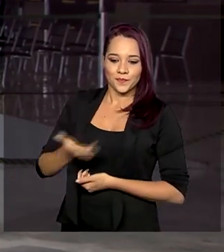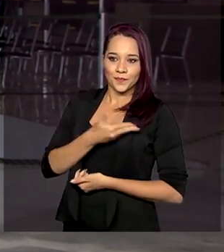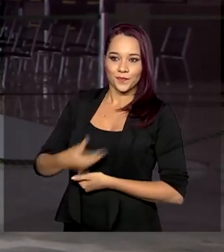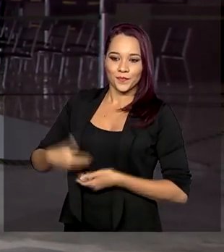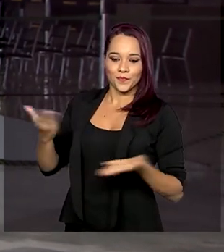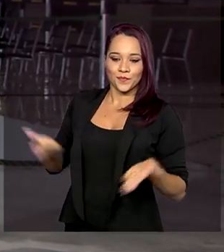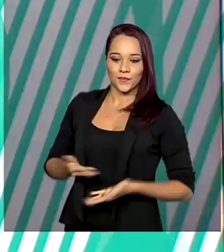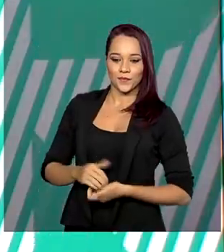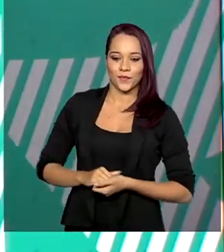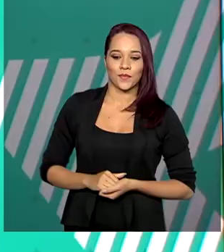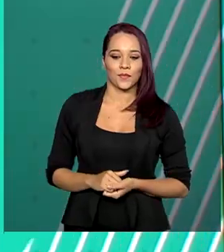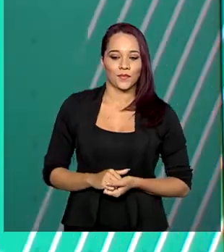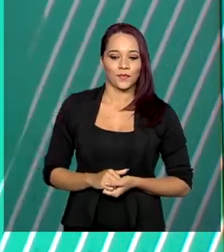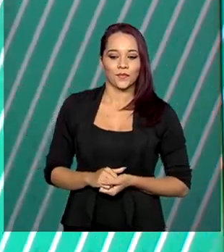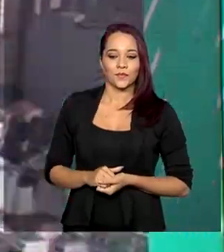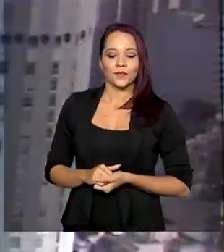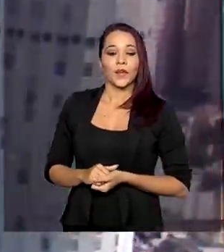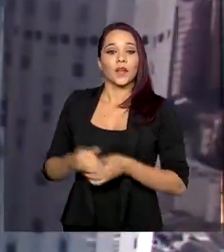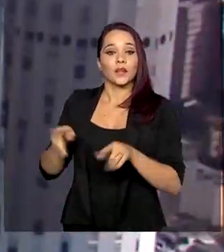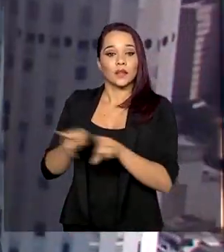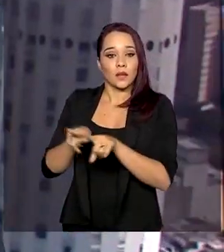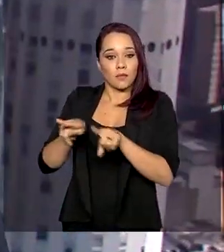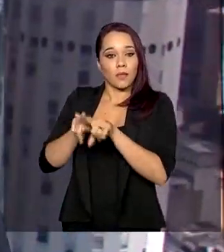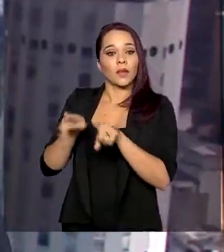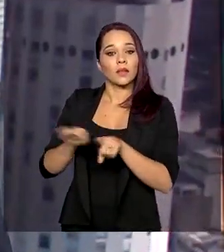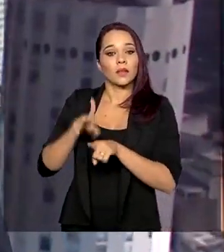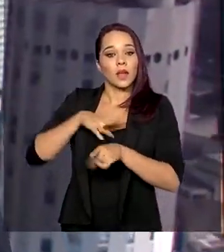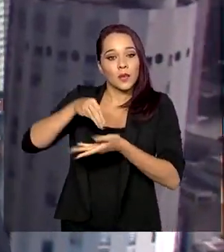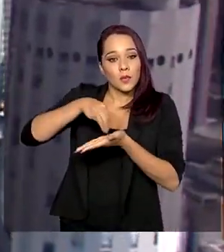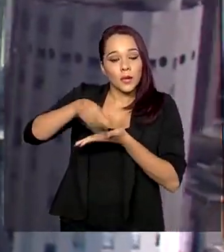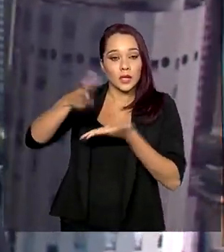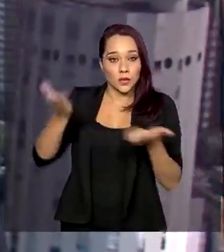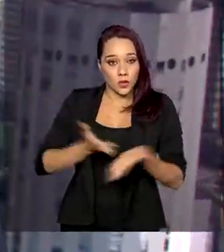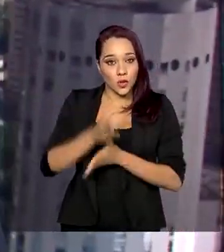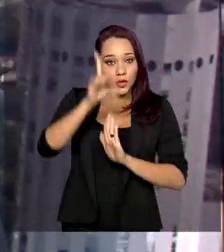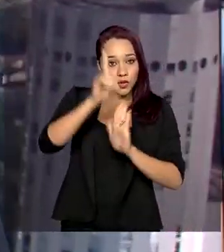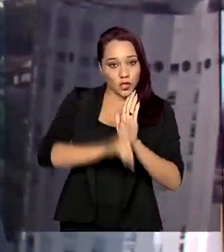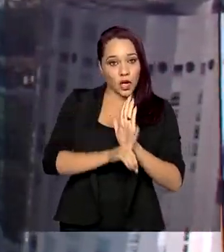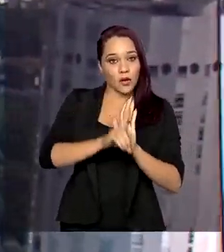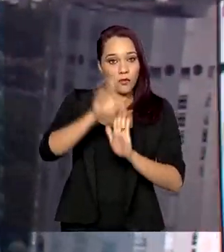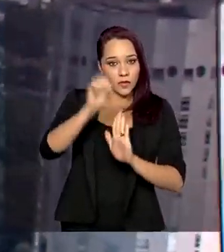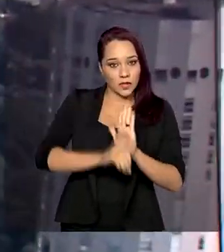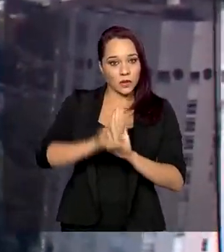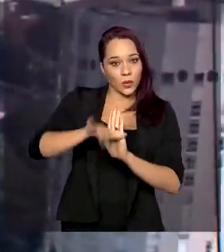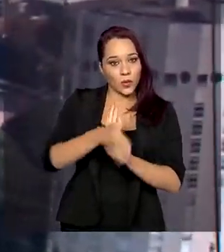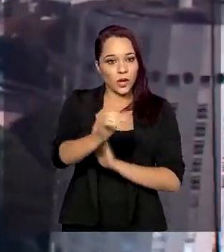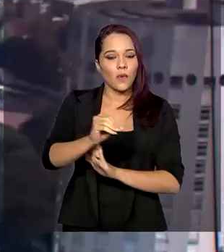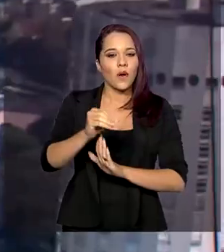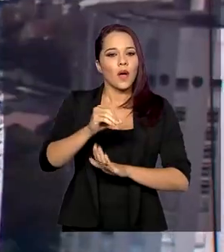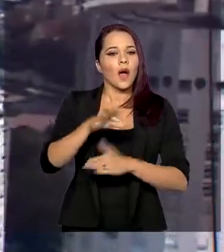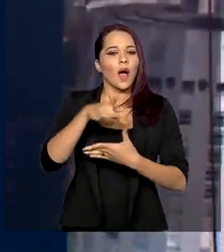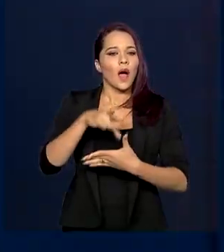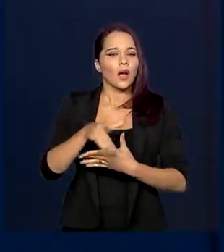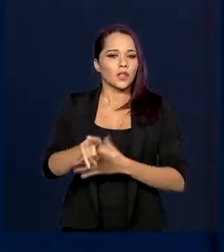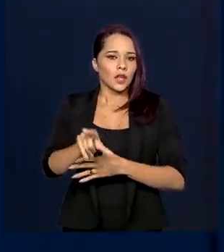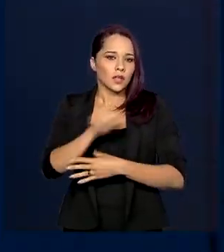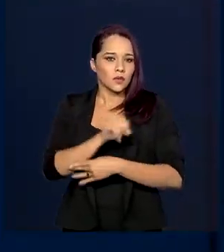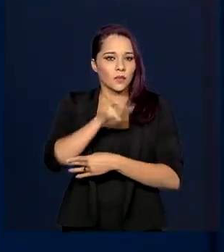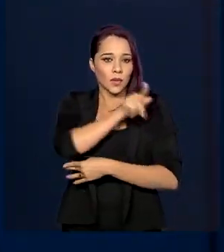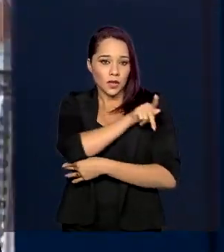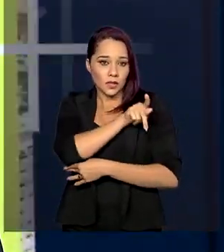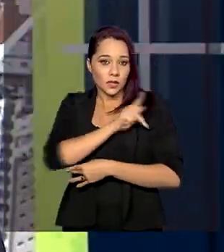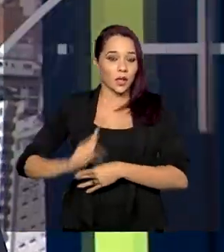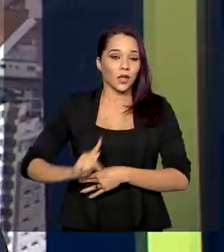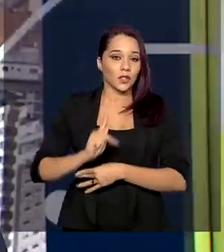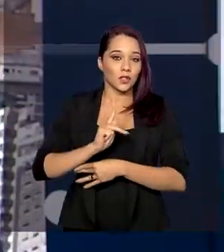o Governo Agora. E também está na publicação de hoje, no Diário Oficial da União, a indicação do presidente Jair Bolsonaro